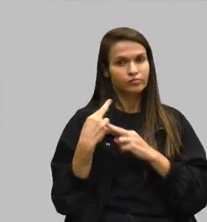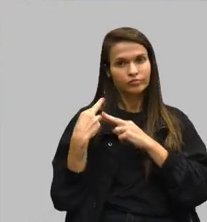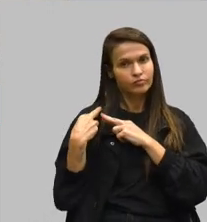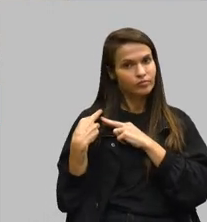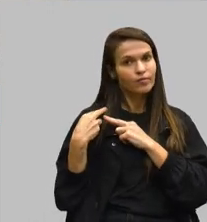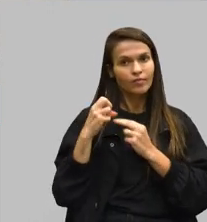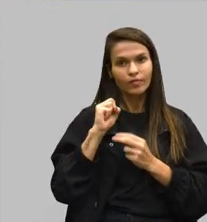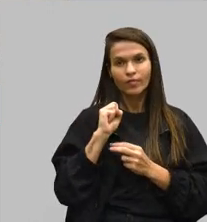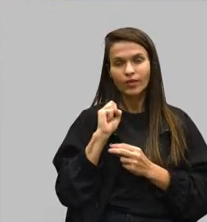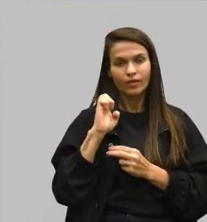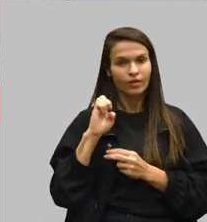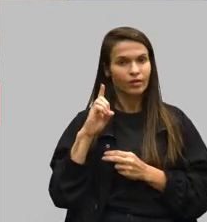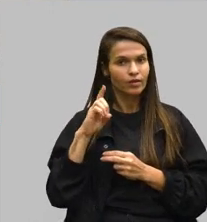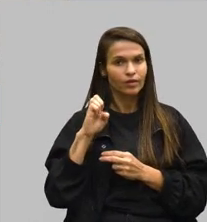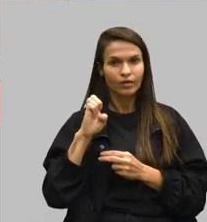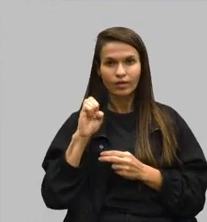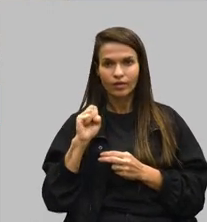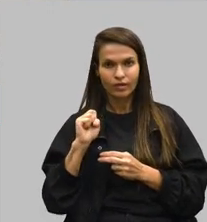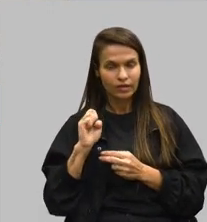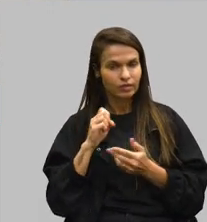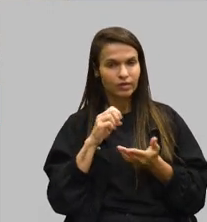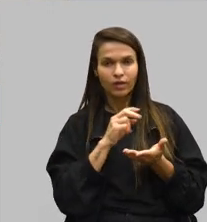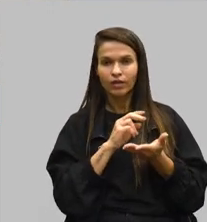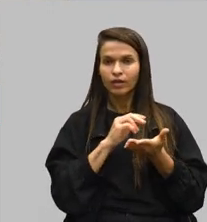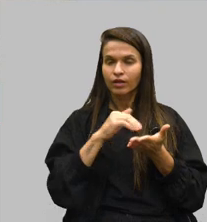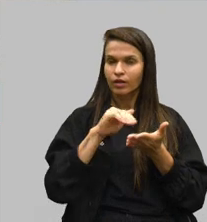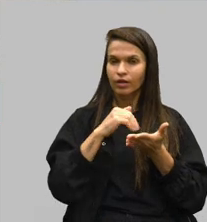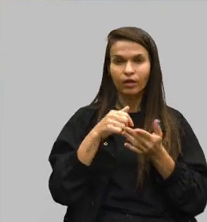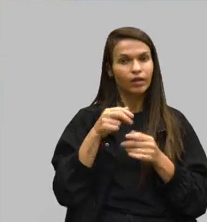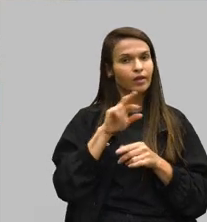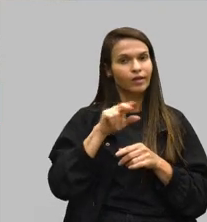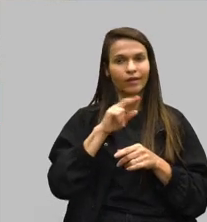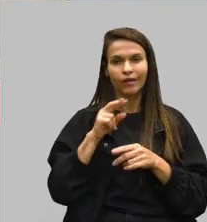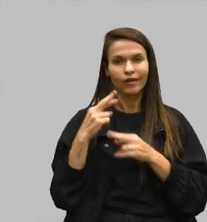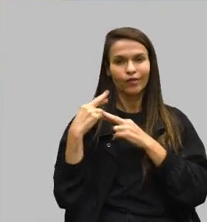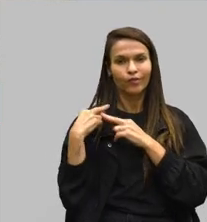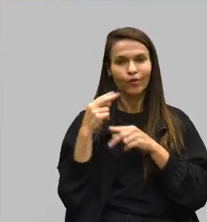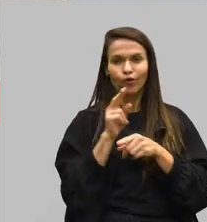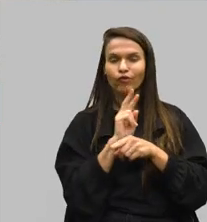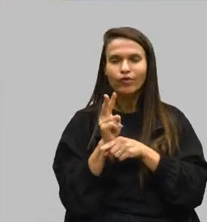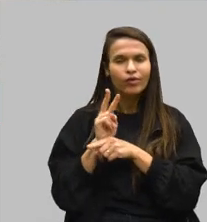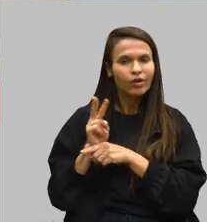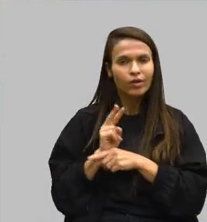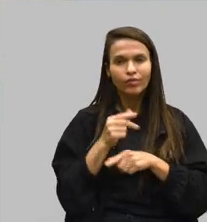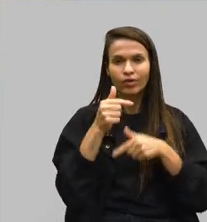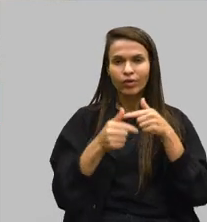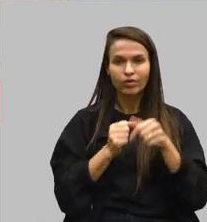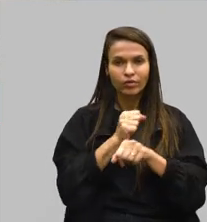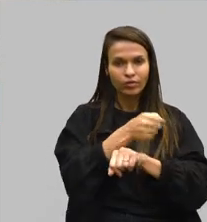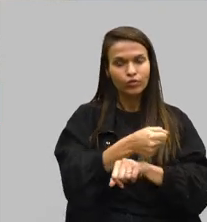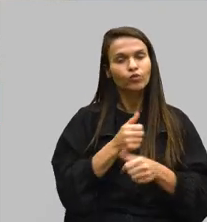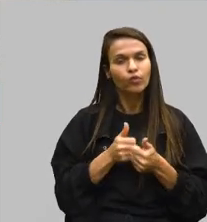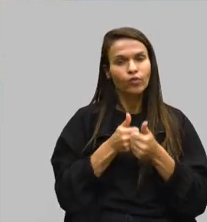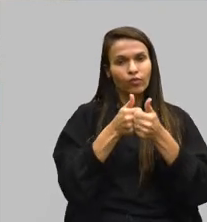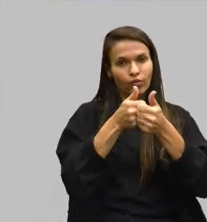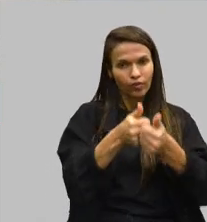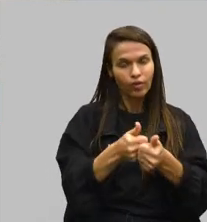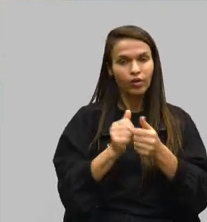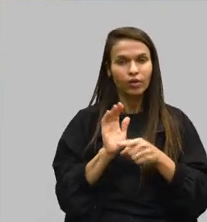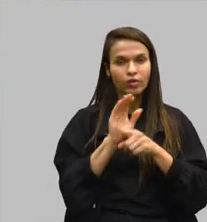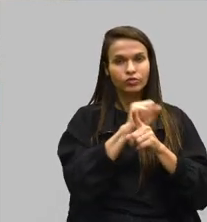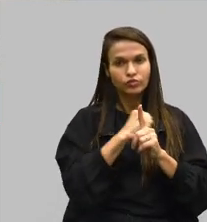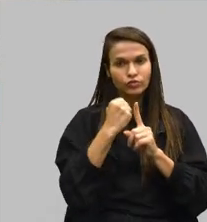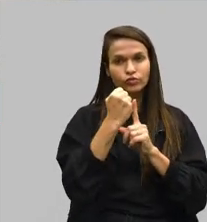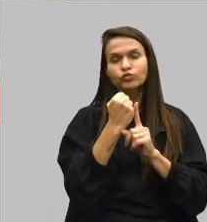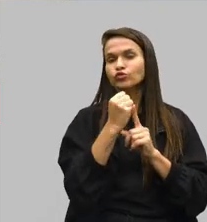essa ideia não é responsável pela fiscalização do trabalho escravo, mas nós temos feito o acompanhamento através da assistência social de